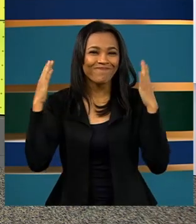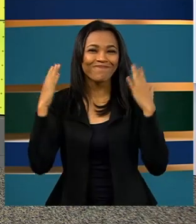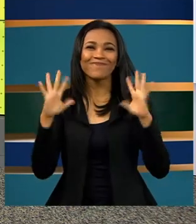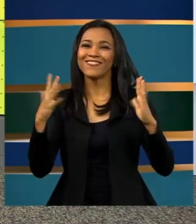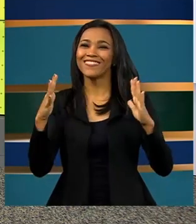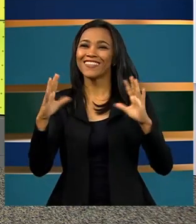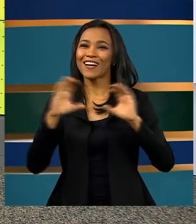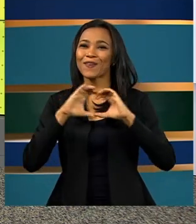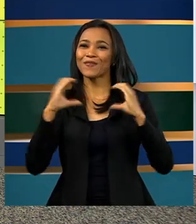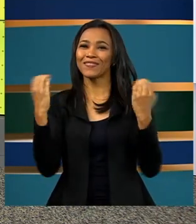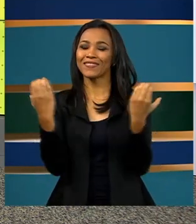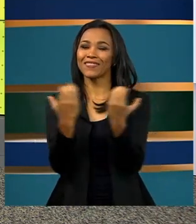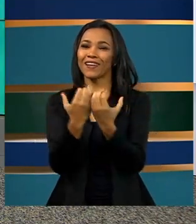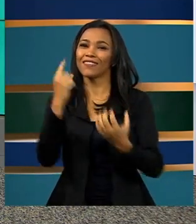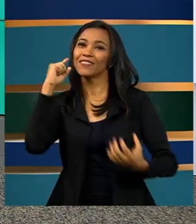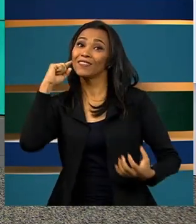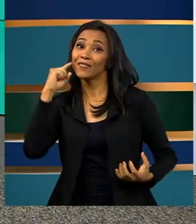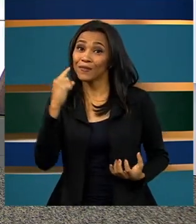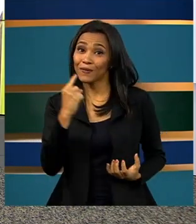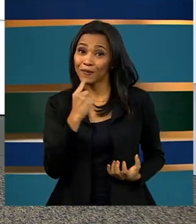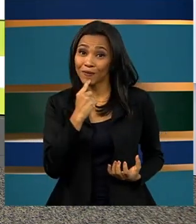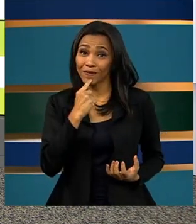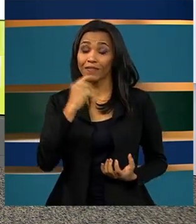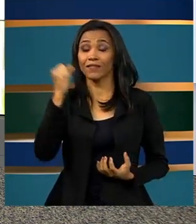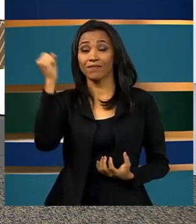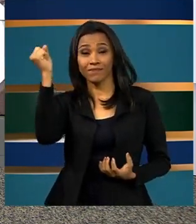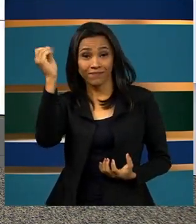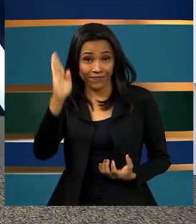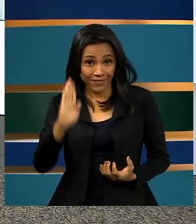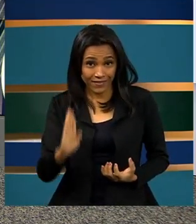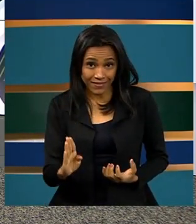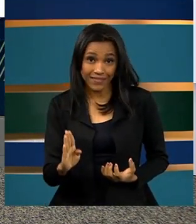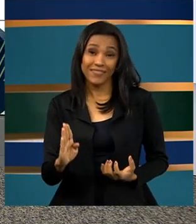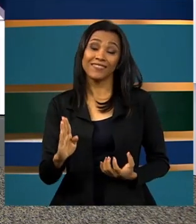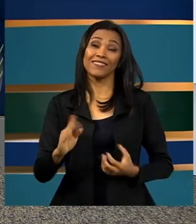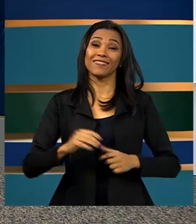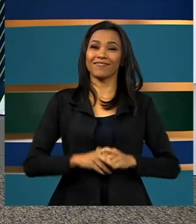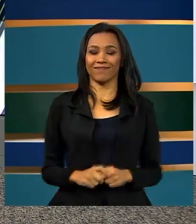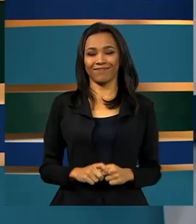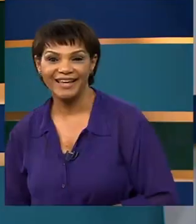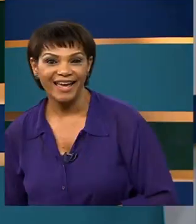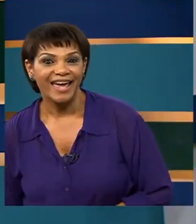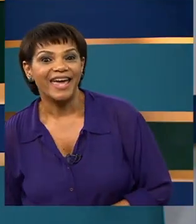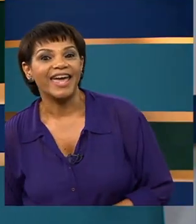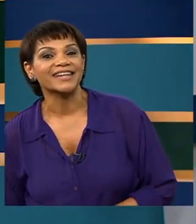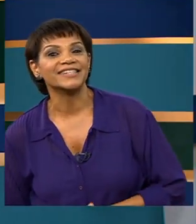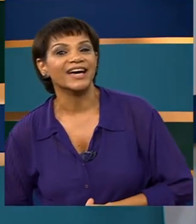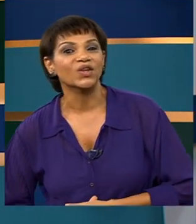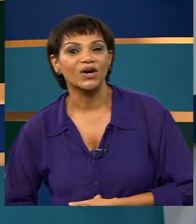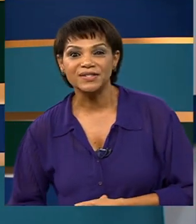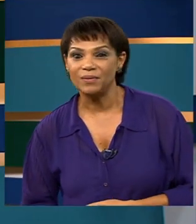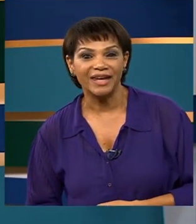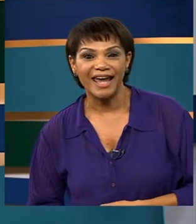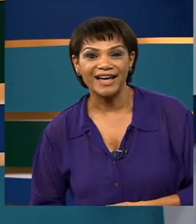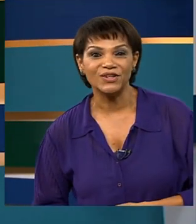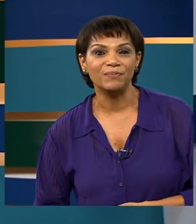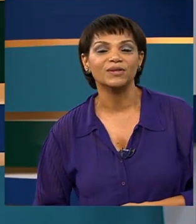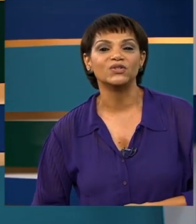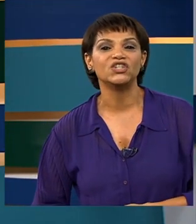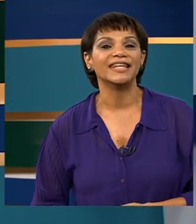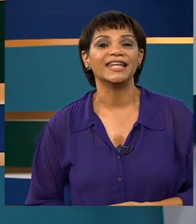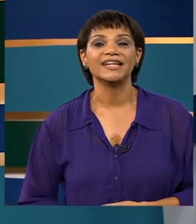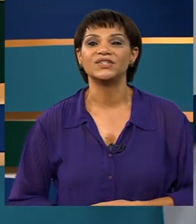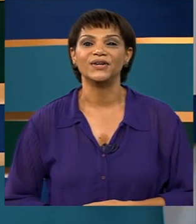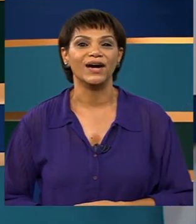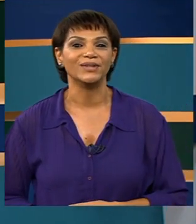Parabéns para a comunidade surda do Brasil. Essa é a nossa homenagem